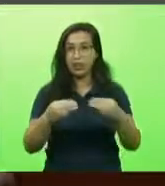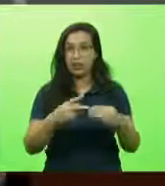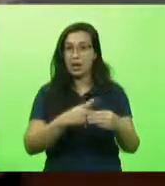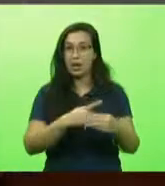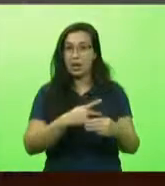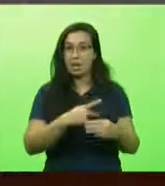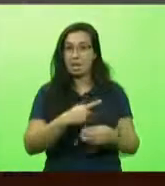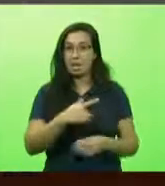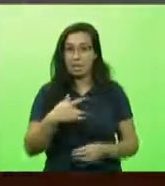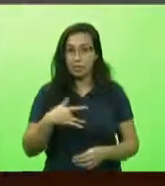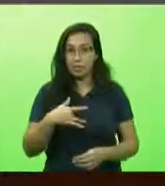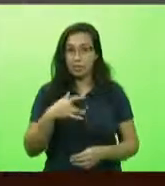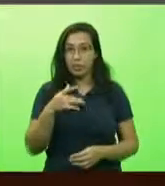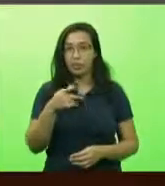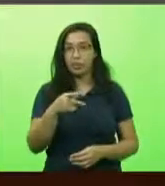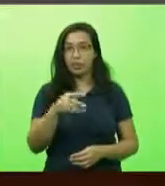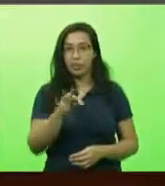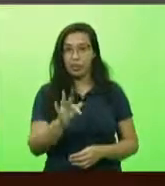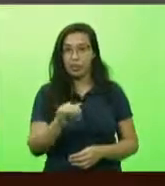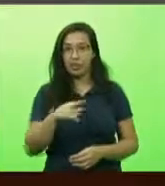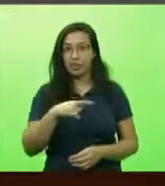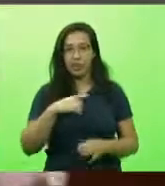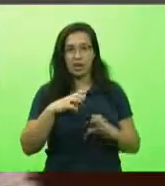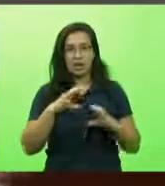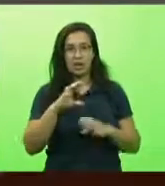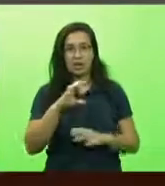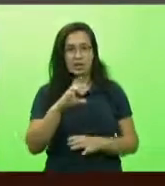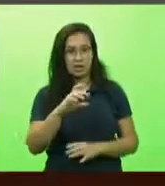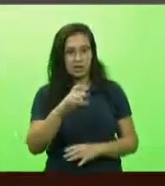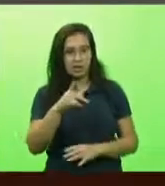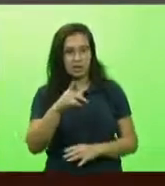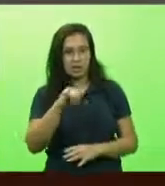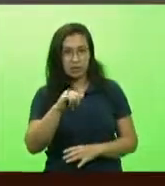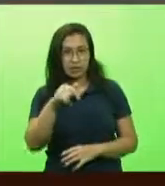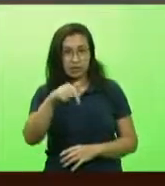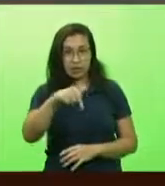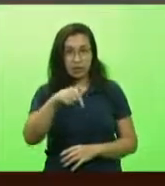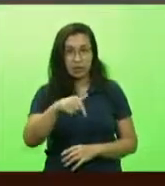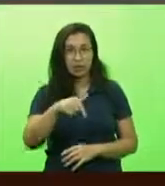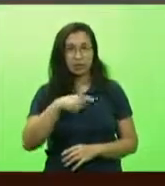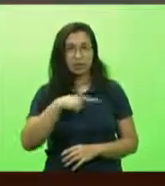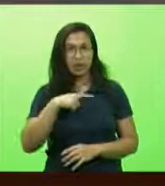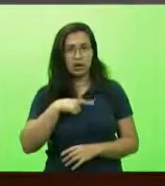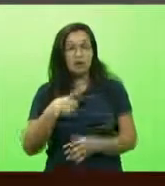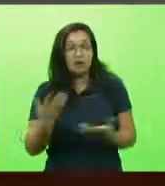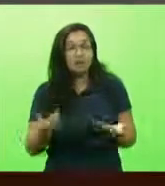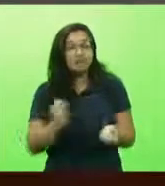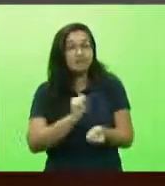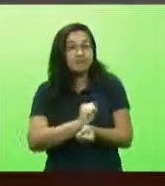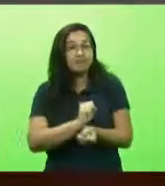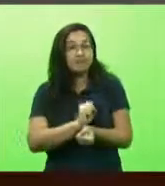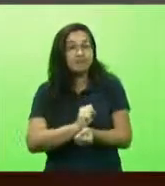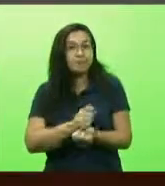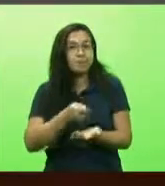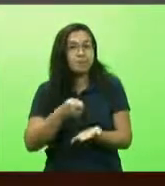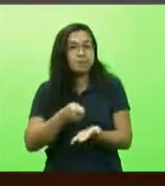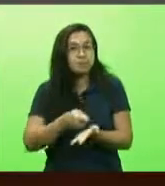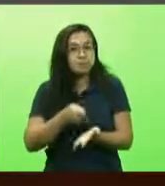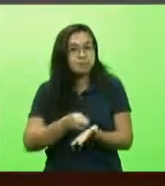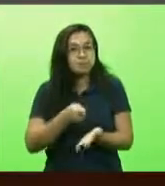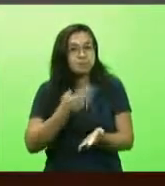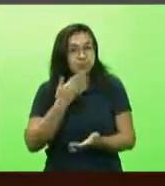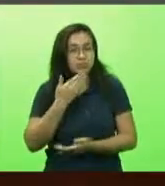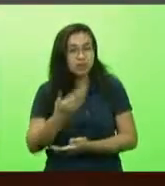Polícia Federal, houve CPI aqui, houve tudo. Aí estava esperando, eu cobrei. O